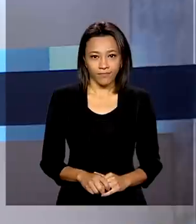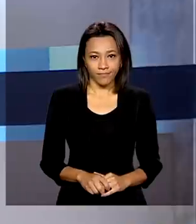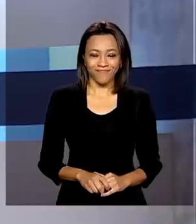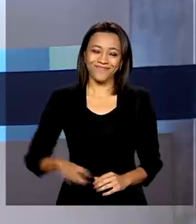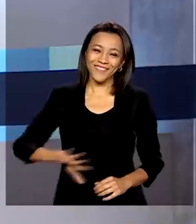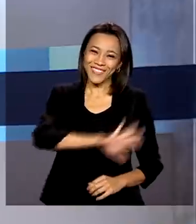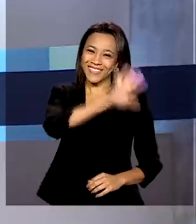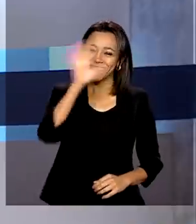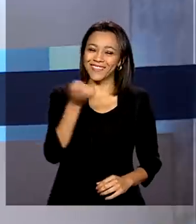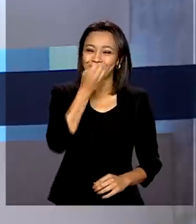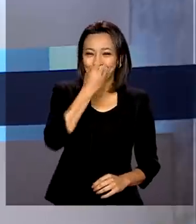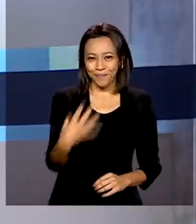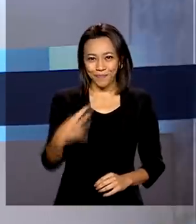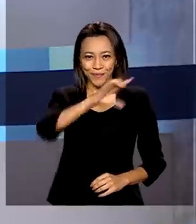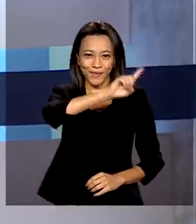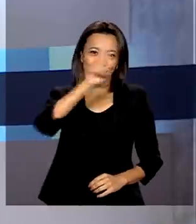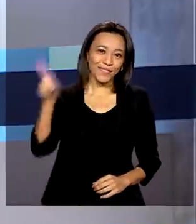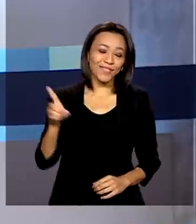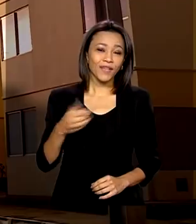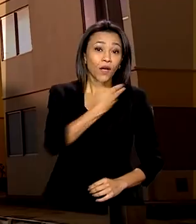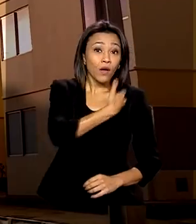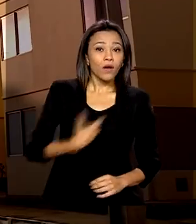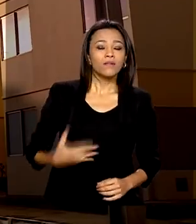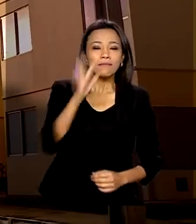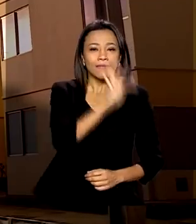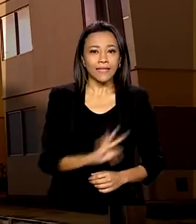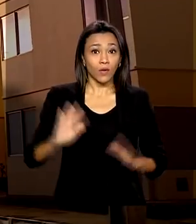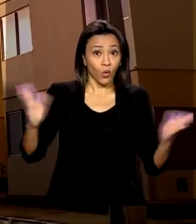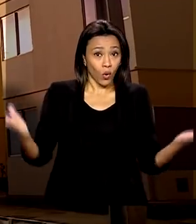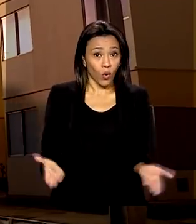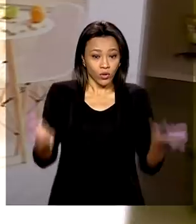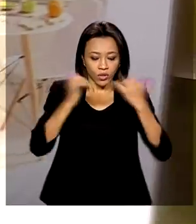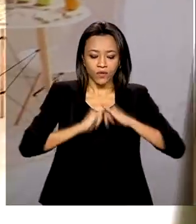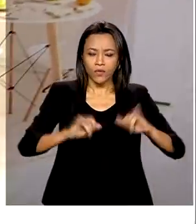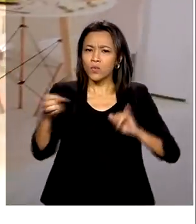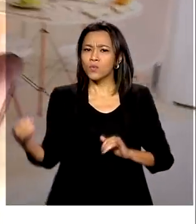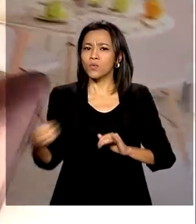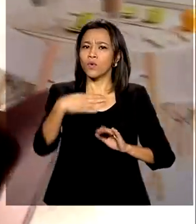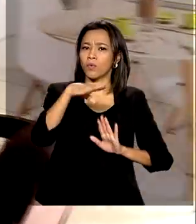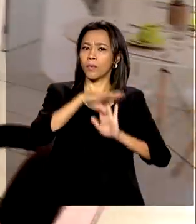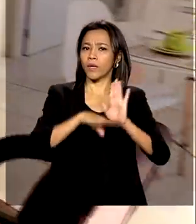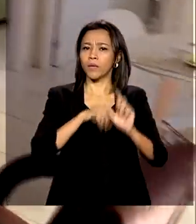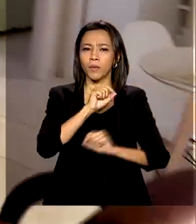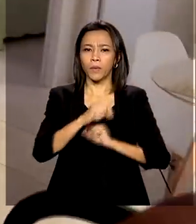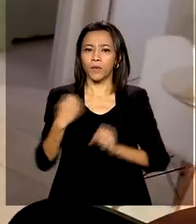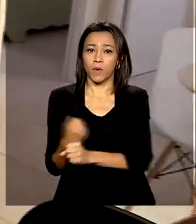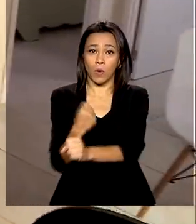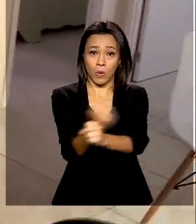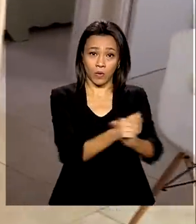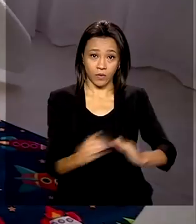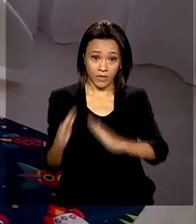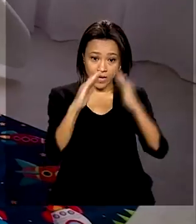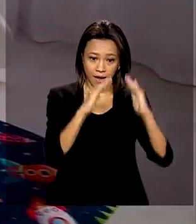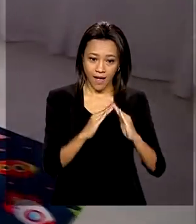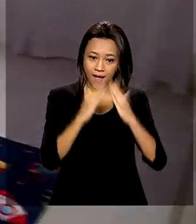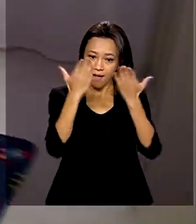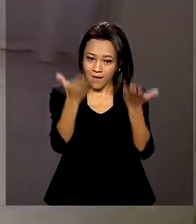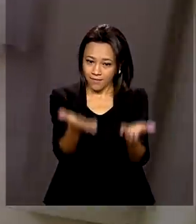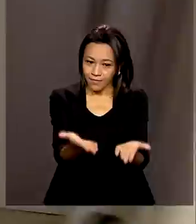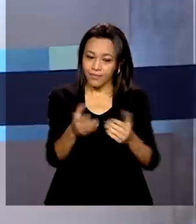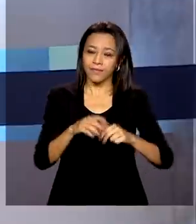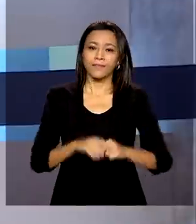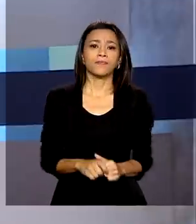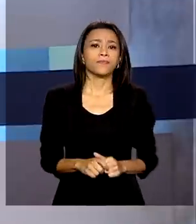Olá, bom dia. Governo Federal lança hoje novo programa de habitação popular, é o Casa Verde